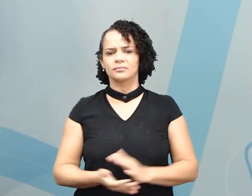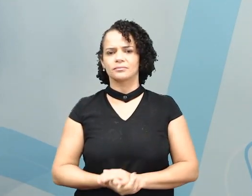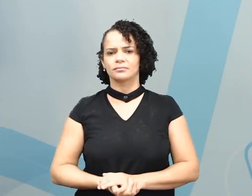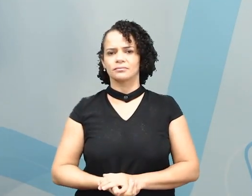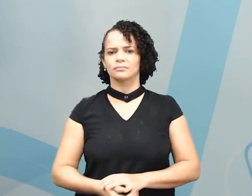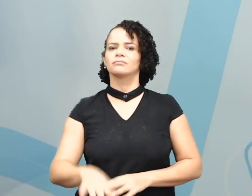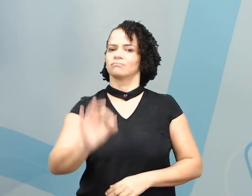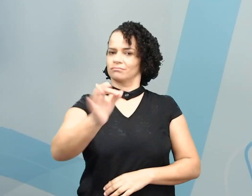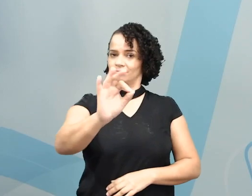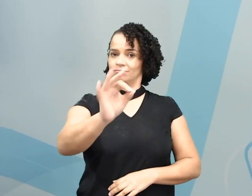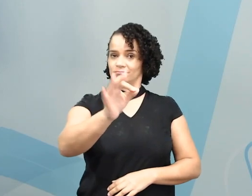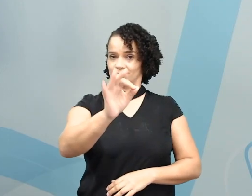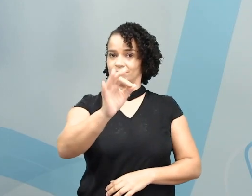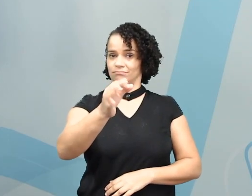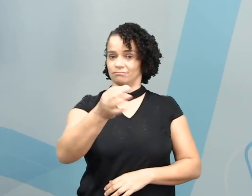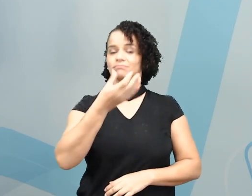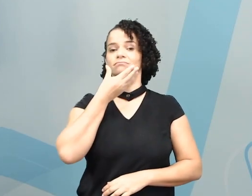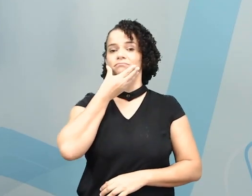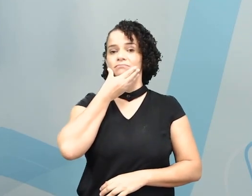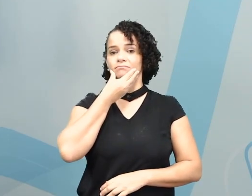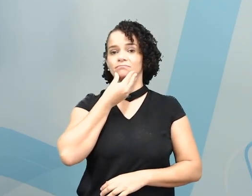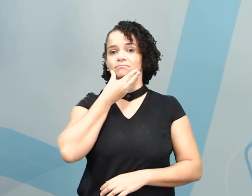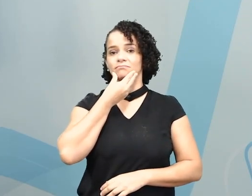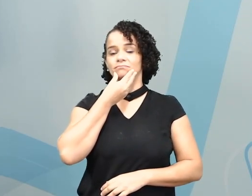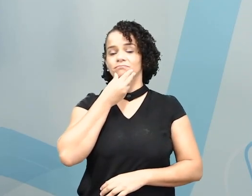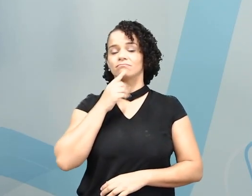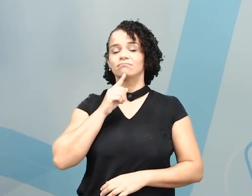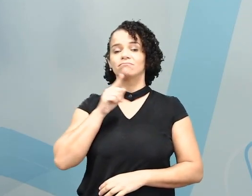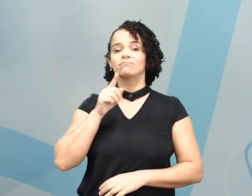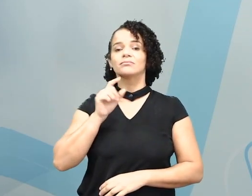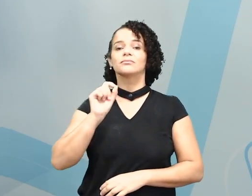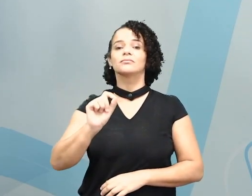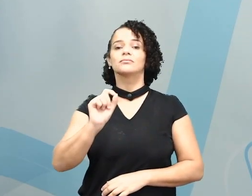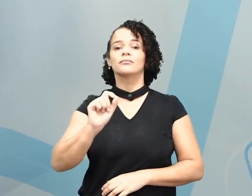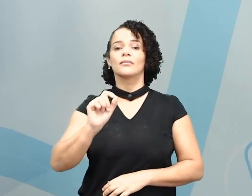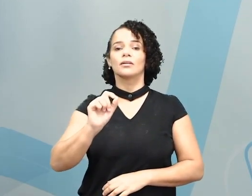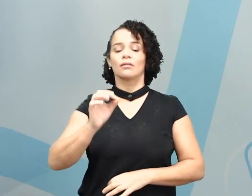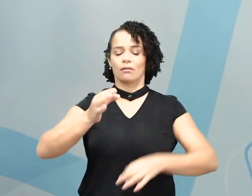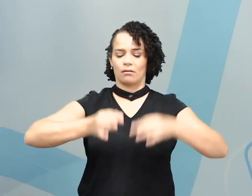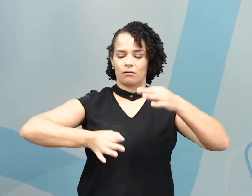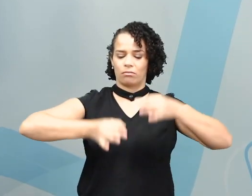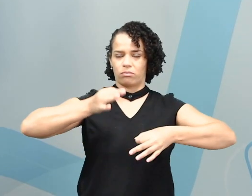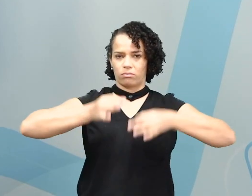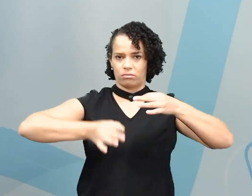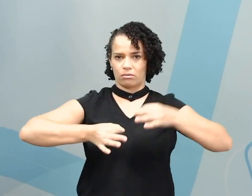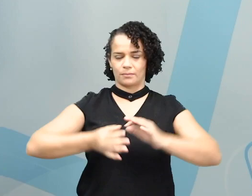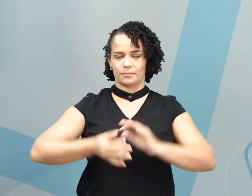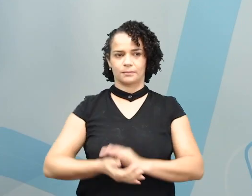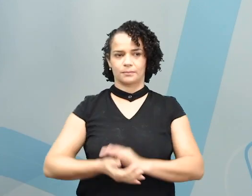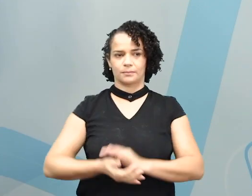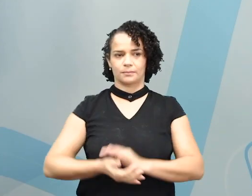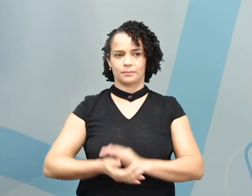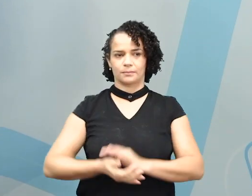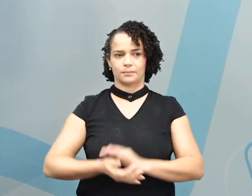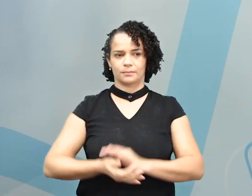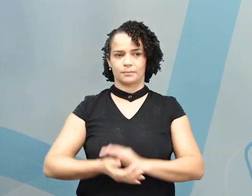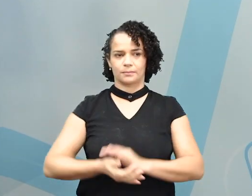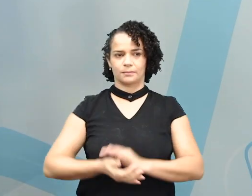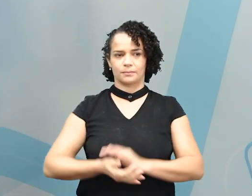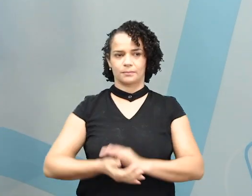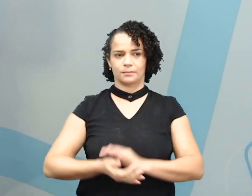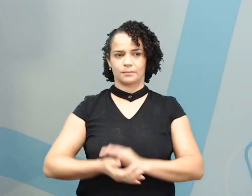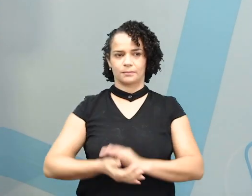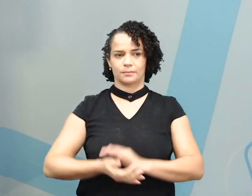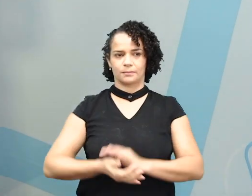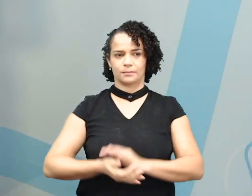Isso mesmo. Corretíssimo. He is a judge. E essa daqui?